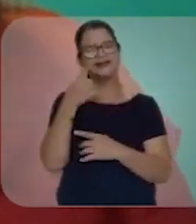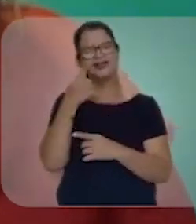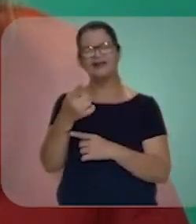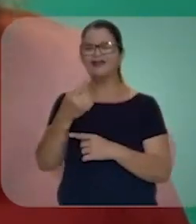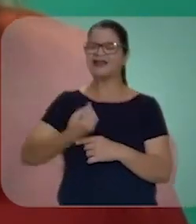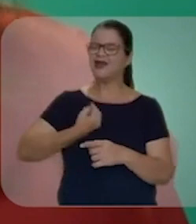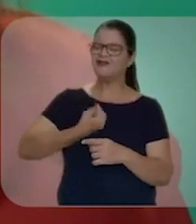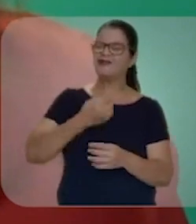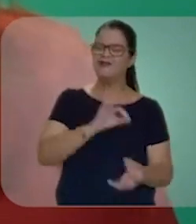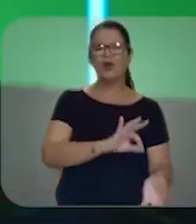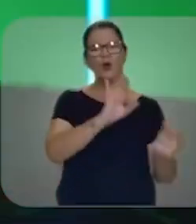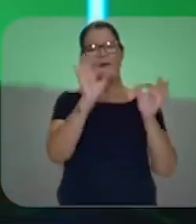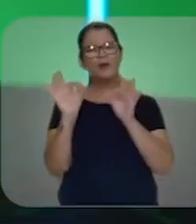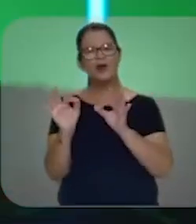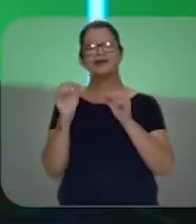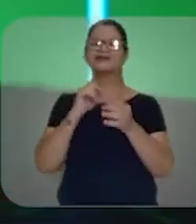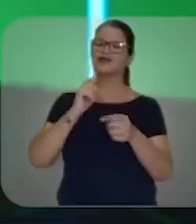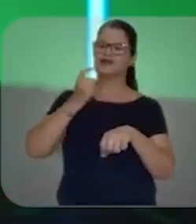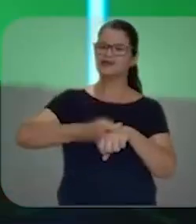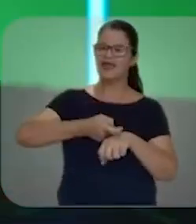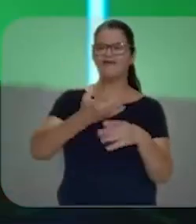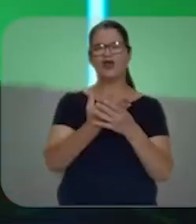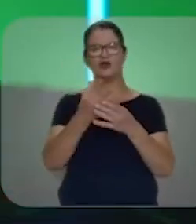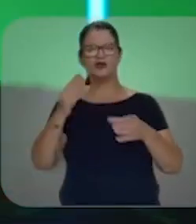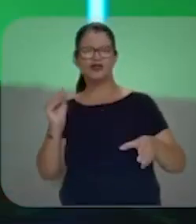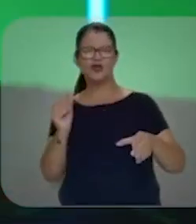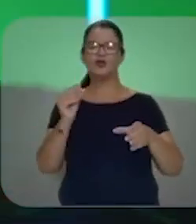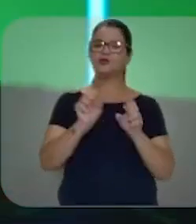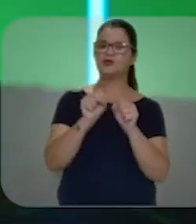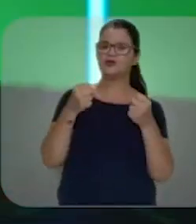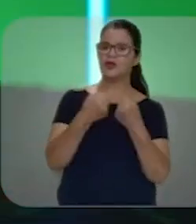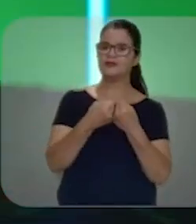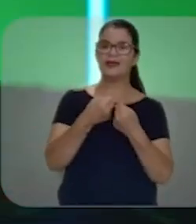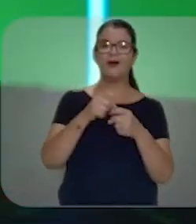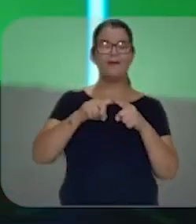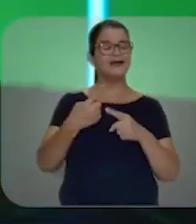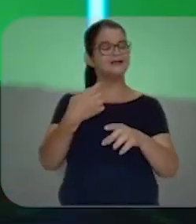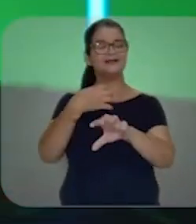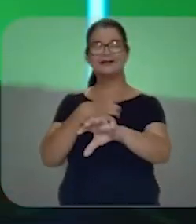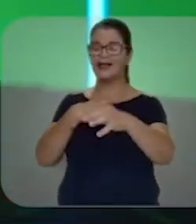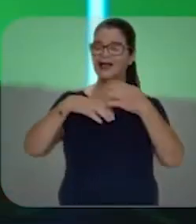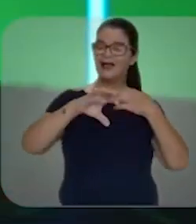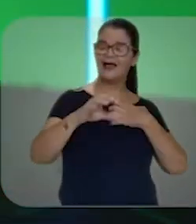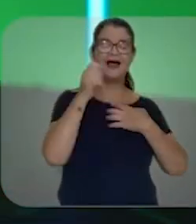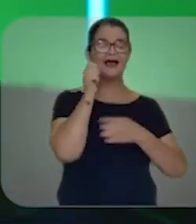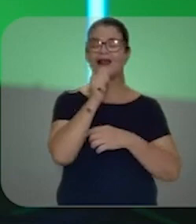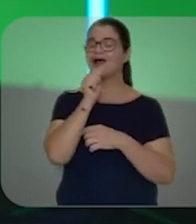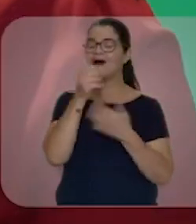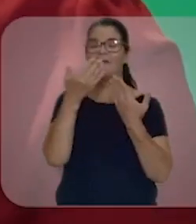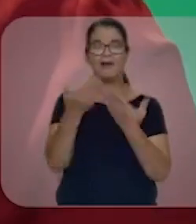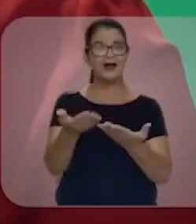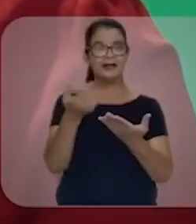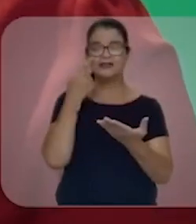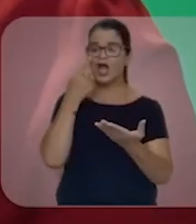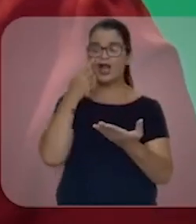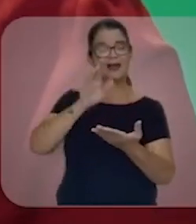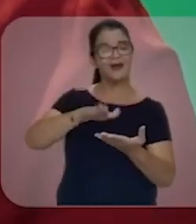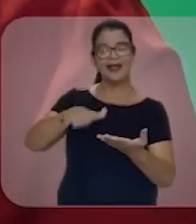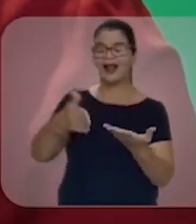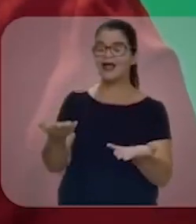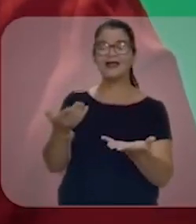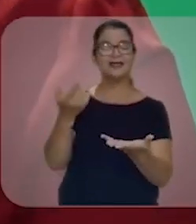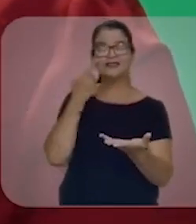vê que está vivendo um processo severo de exclusão social, sem me colocar no lugar daquela mãe e sem olhar para aquela